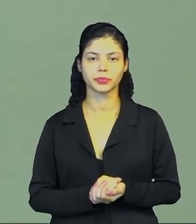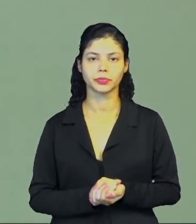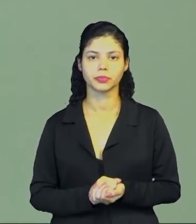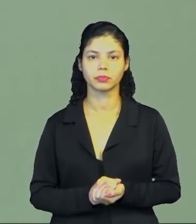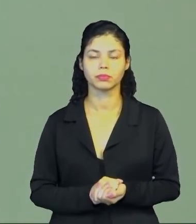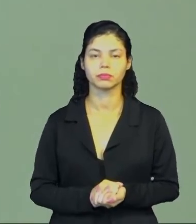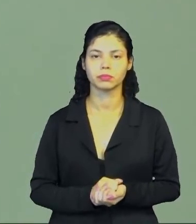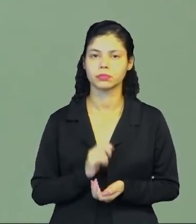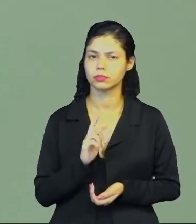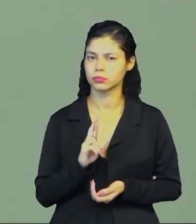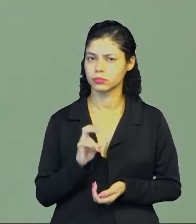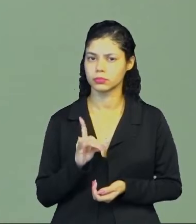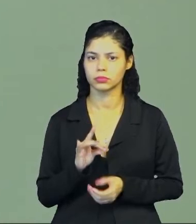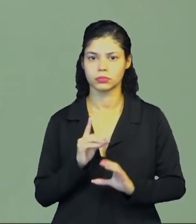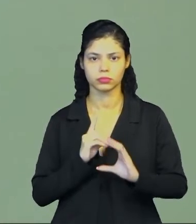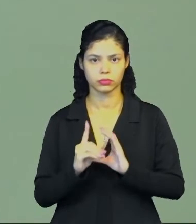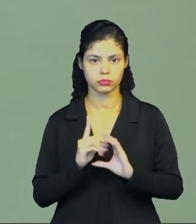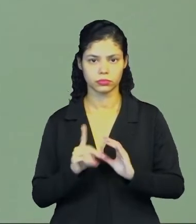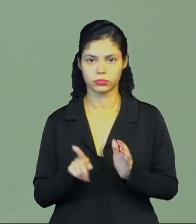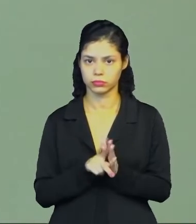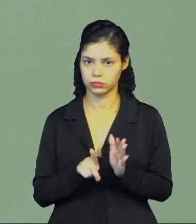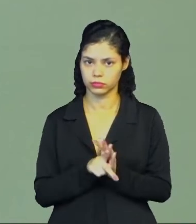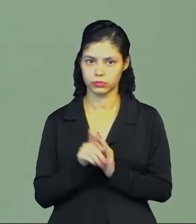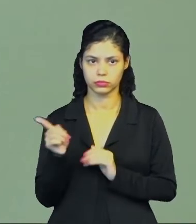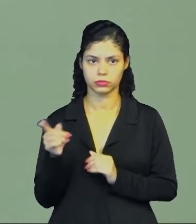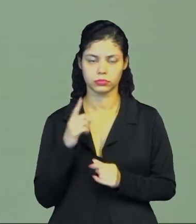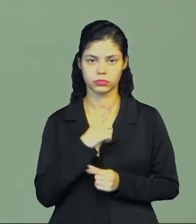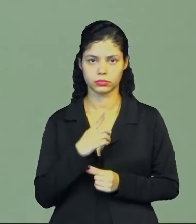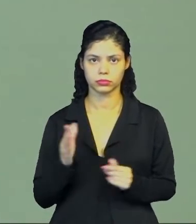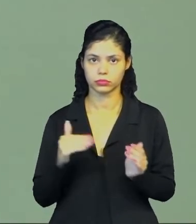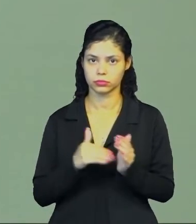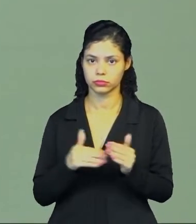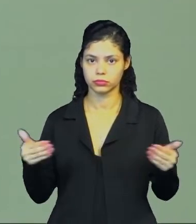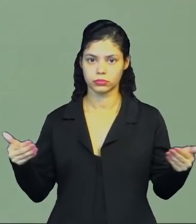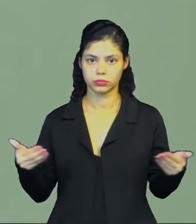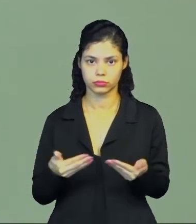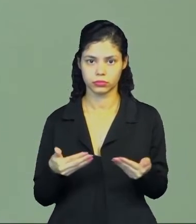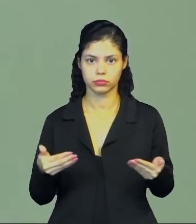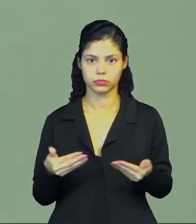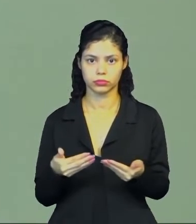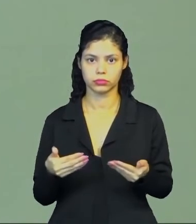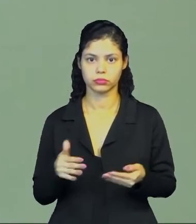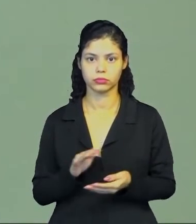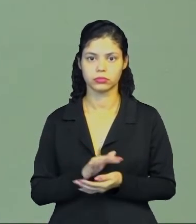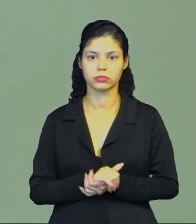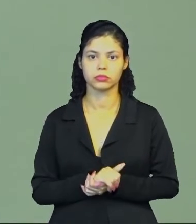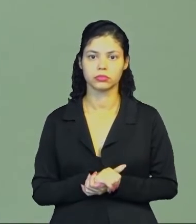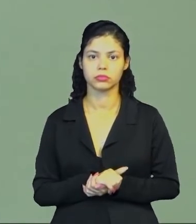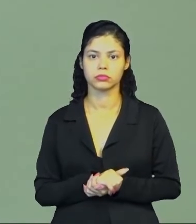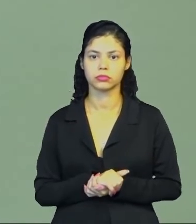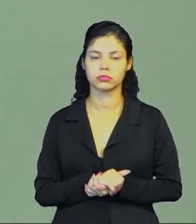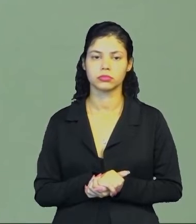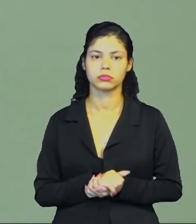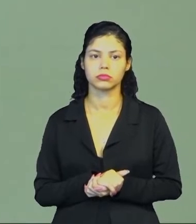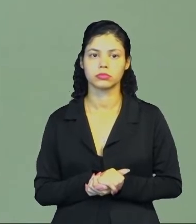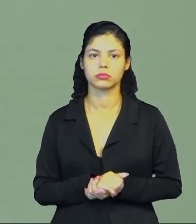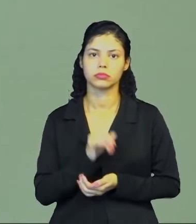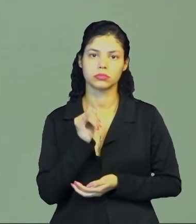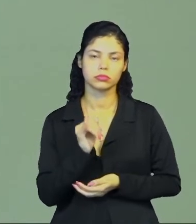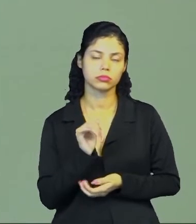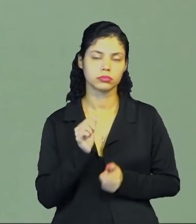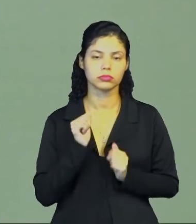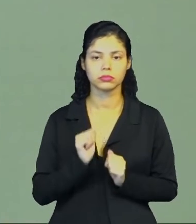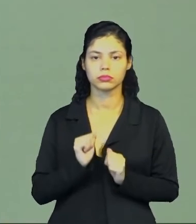Esse ritual, né? E esses rituais, eles existem até os dias atuais, tá bom? Então, se a gente